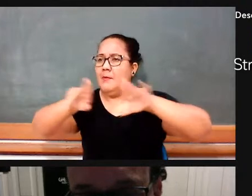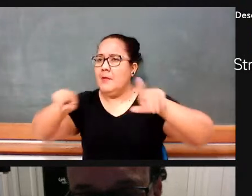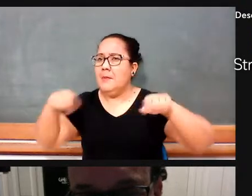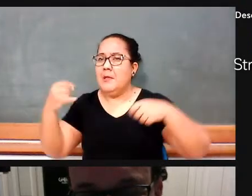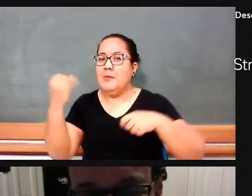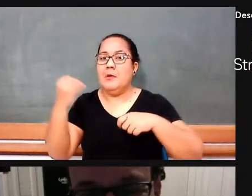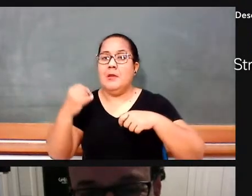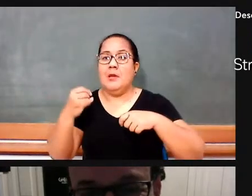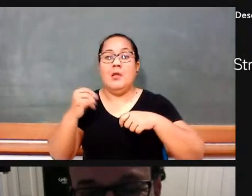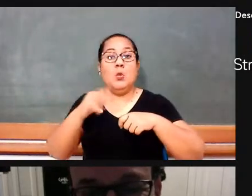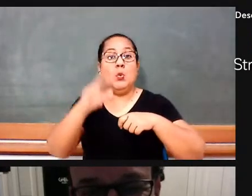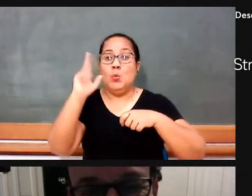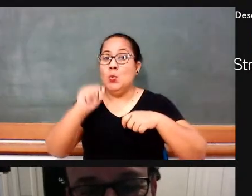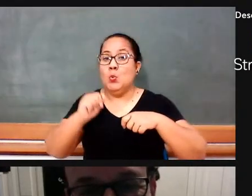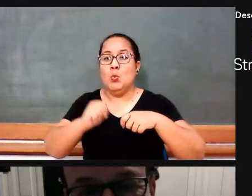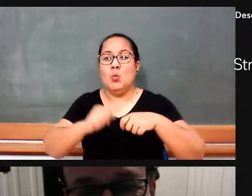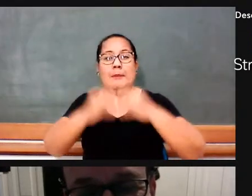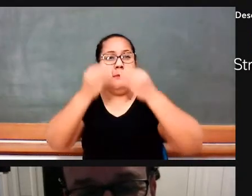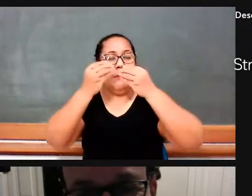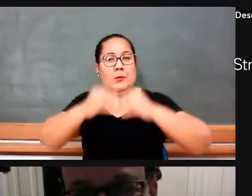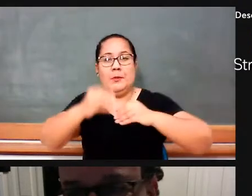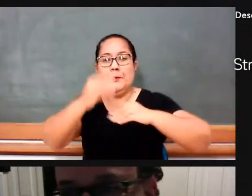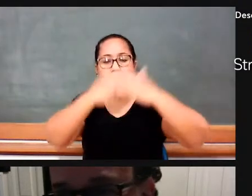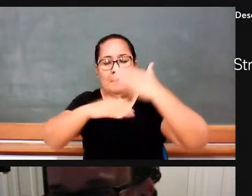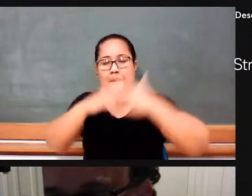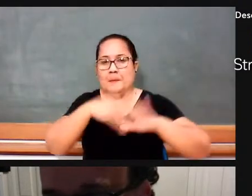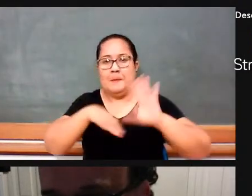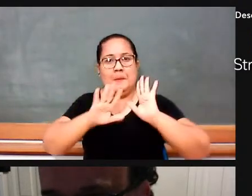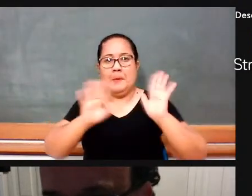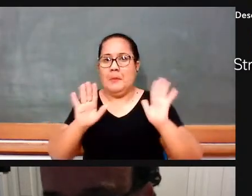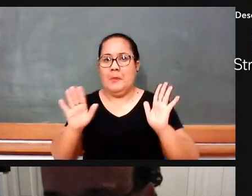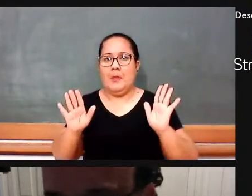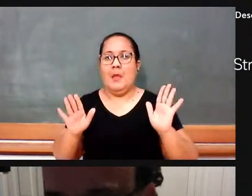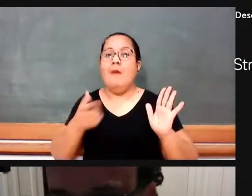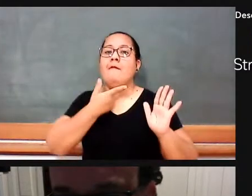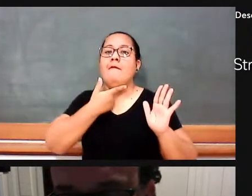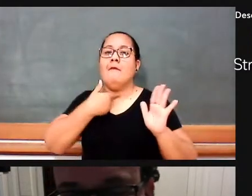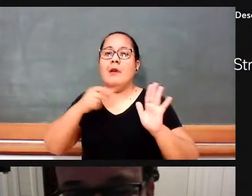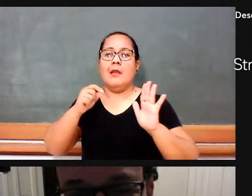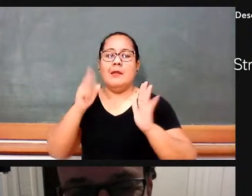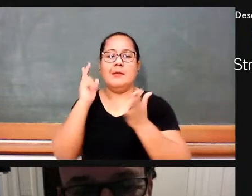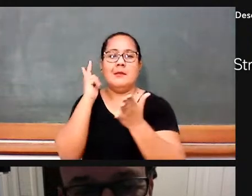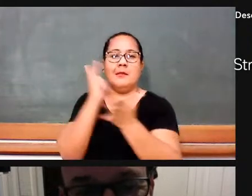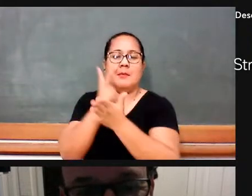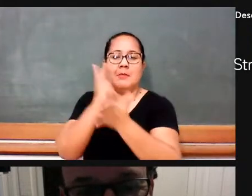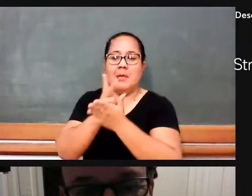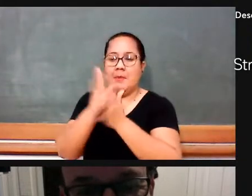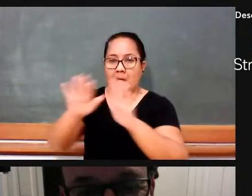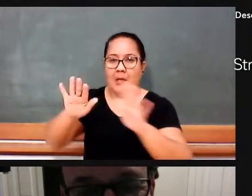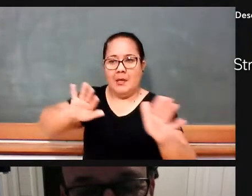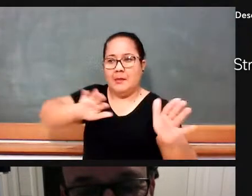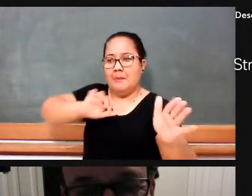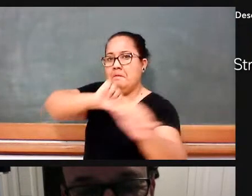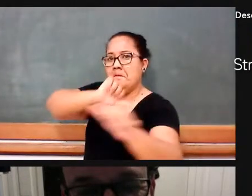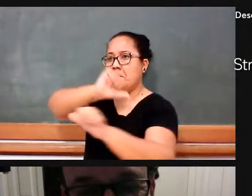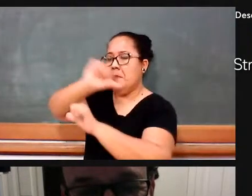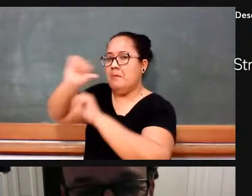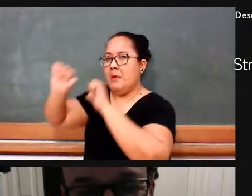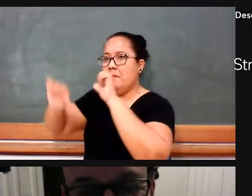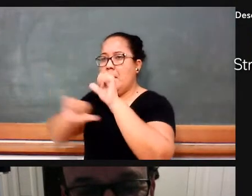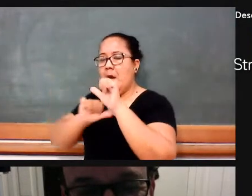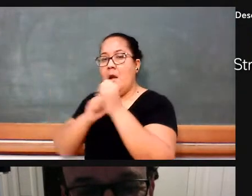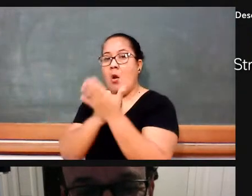estamos num desafio, professor, de pensar a transição dessas crianças que vêm dos anos